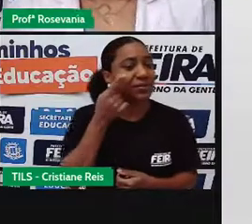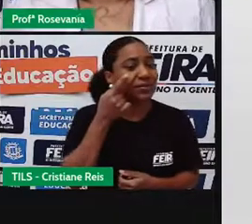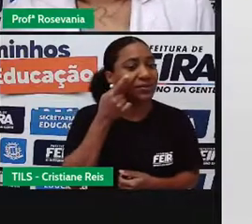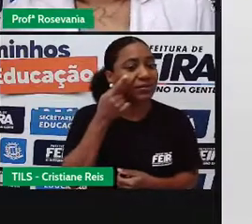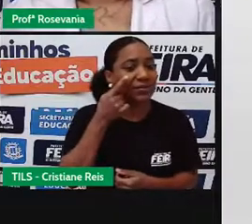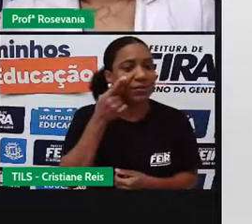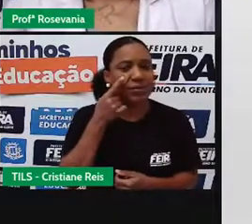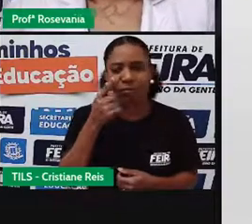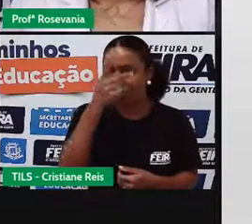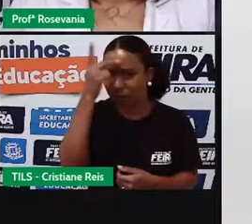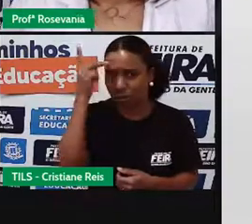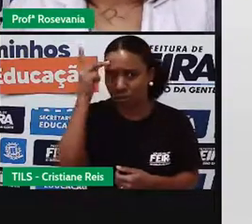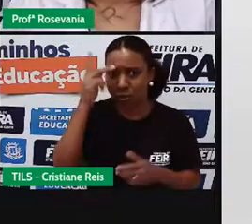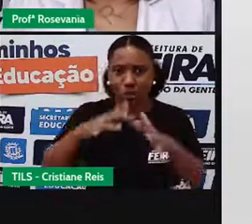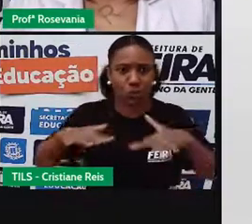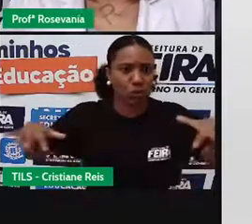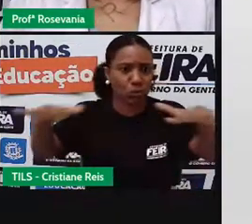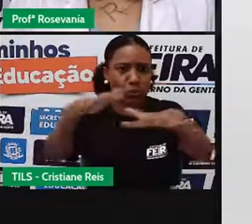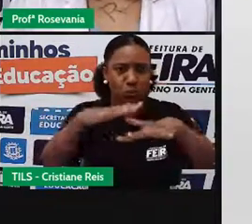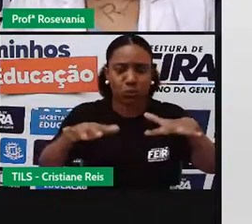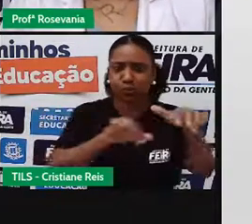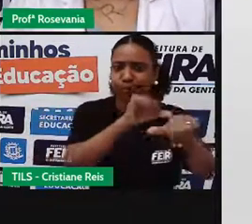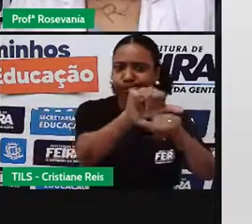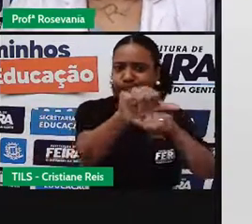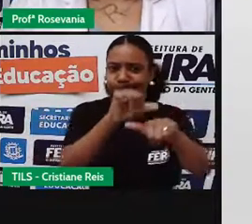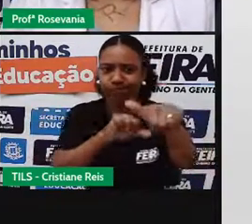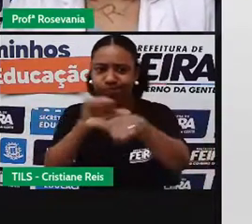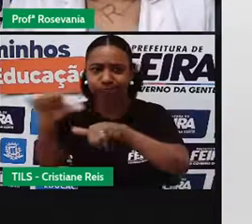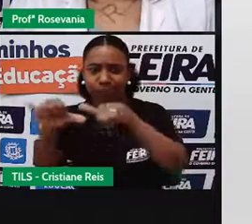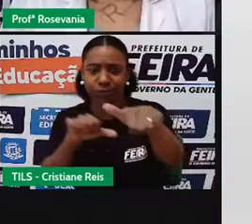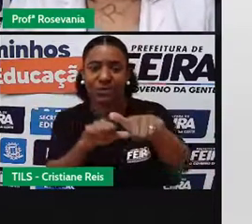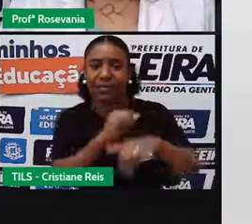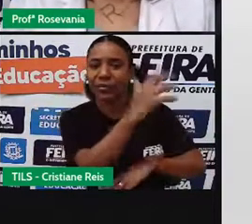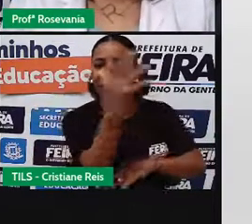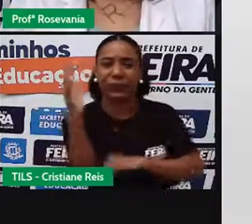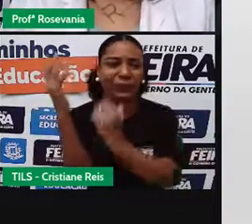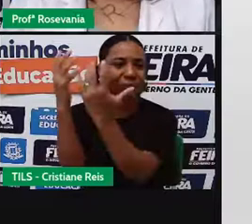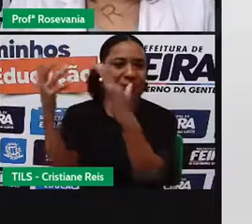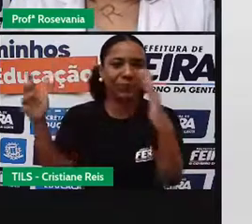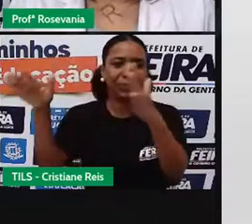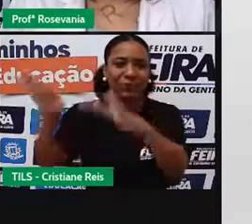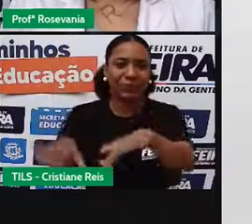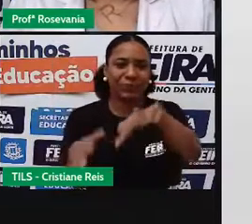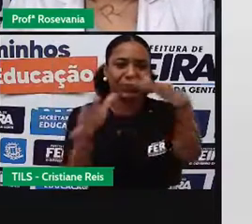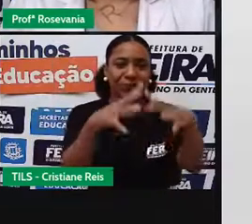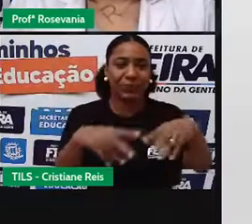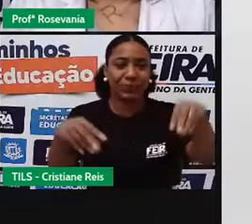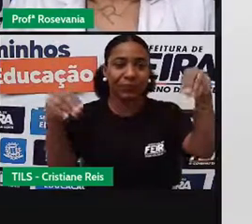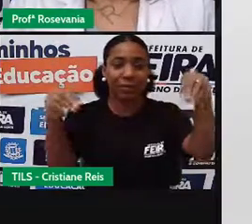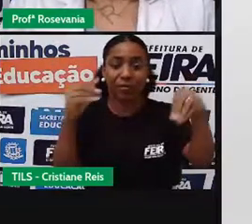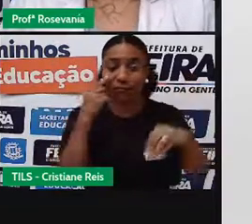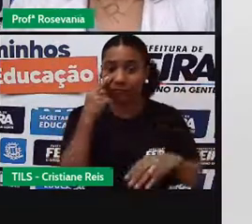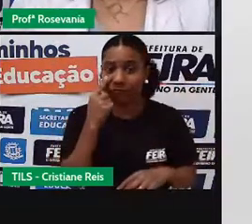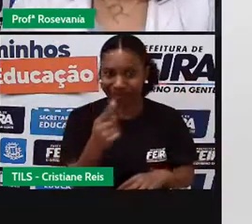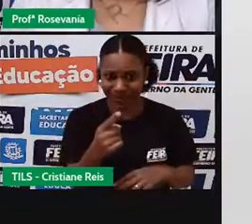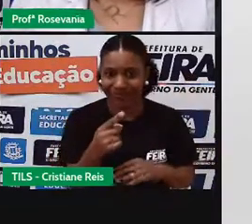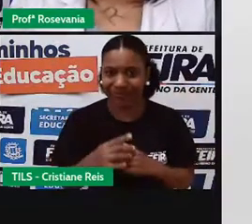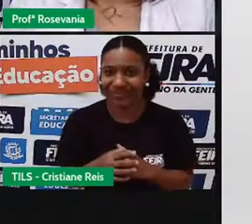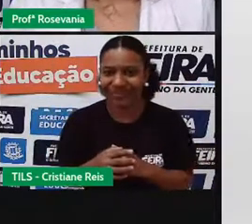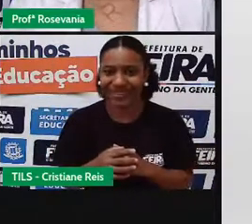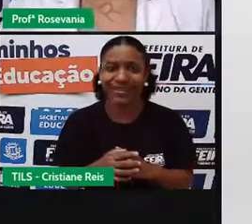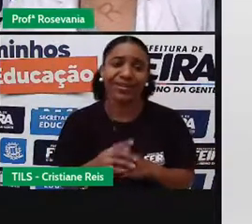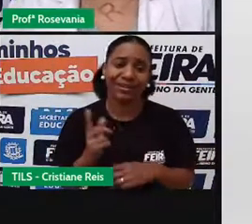na vida das pessoas e no meio ambiente. Começando, né, com a vida da gente, né, e nós, né, os habitantes dessas